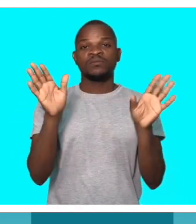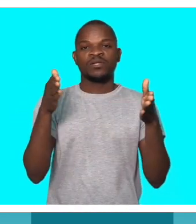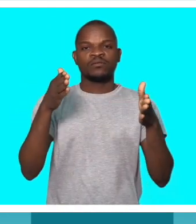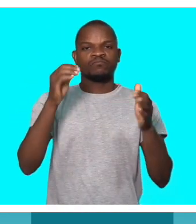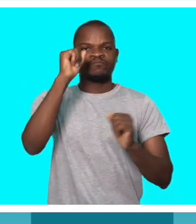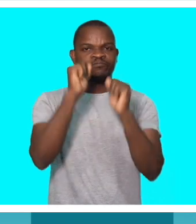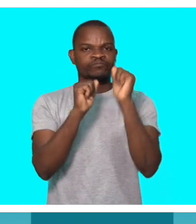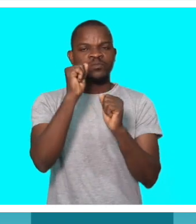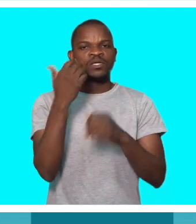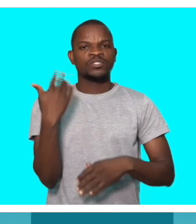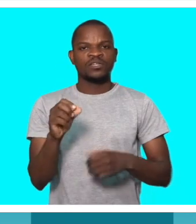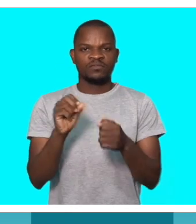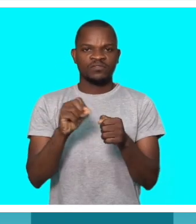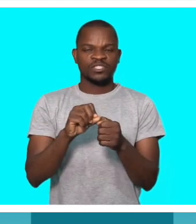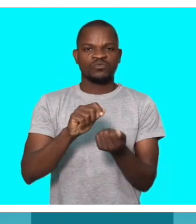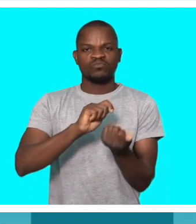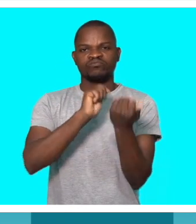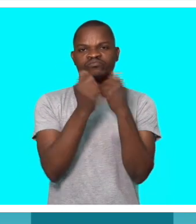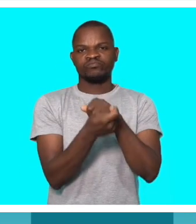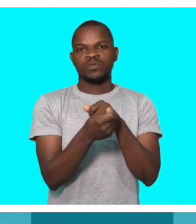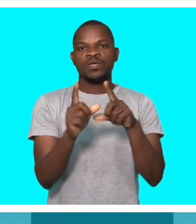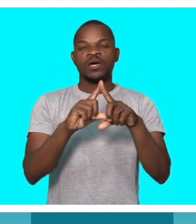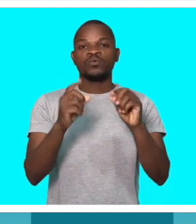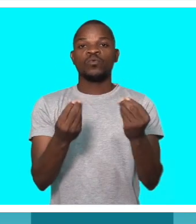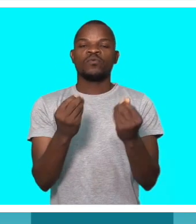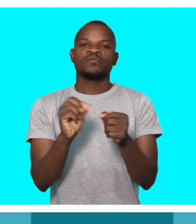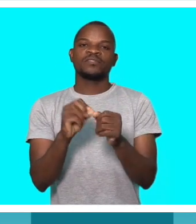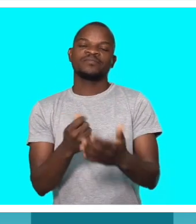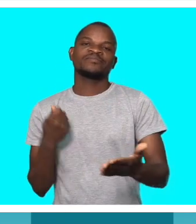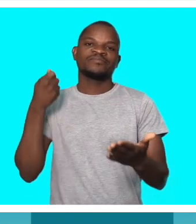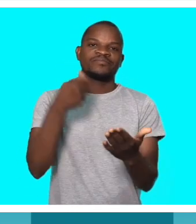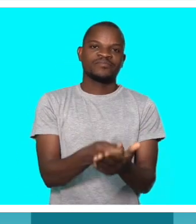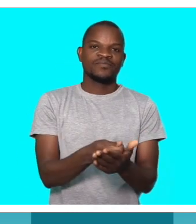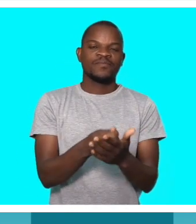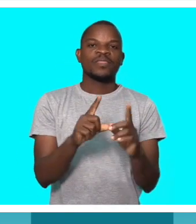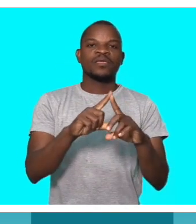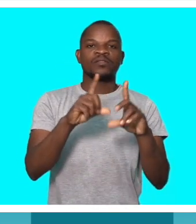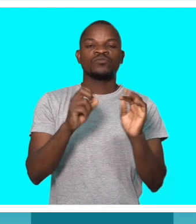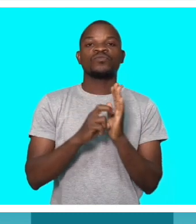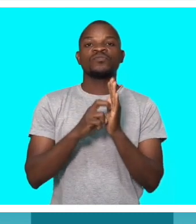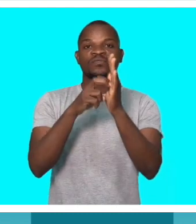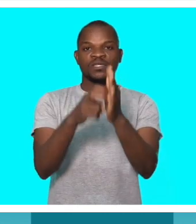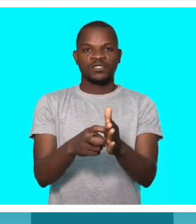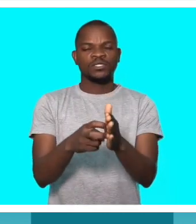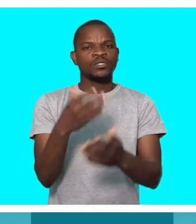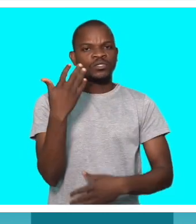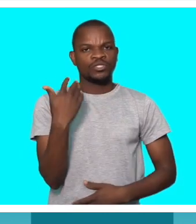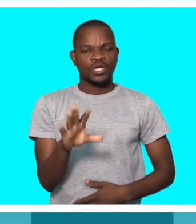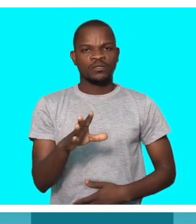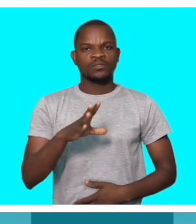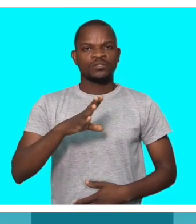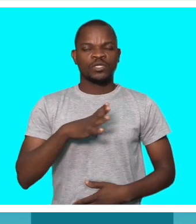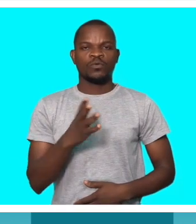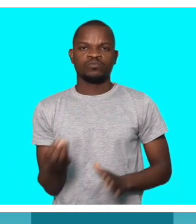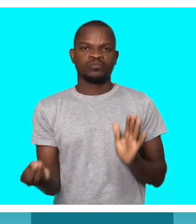introduziu reformas nos procedimentos de pagamento das tarifas de viagem, através